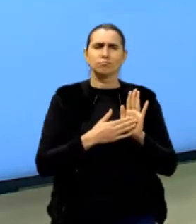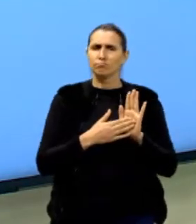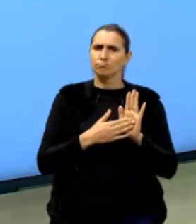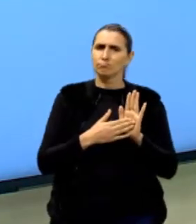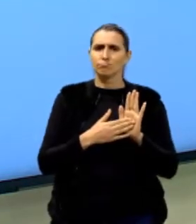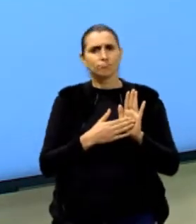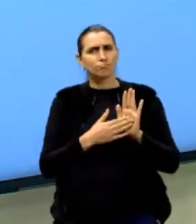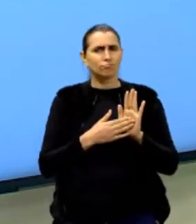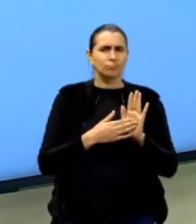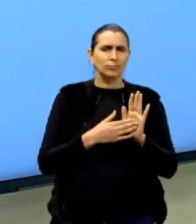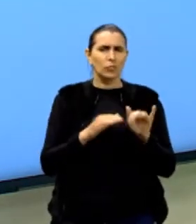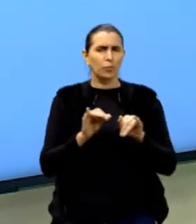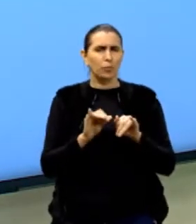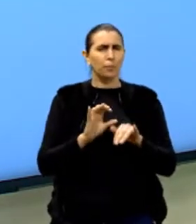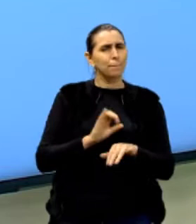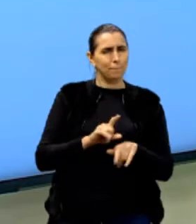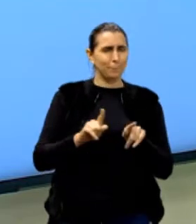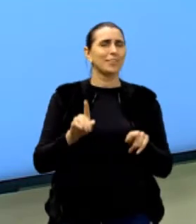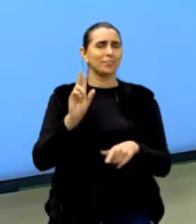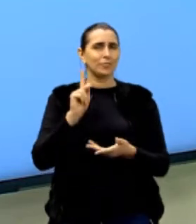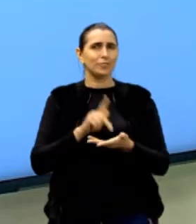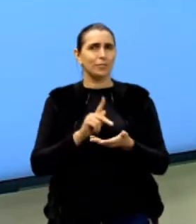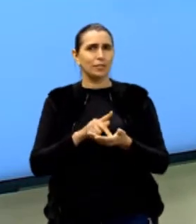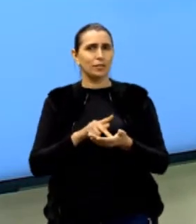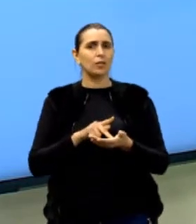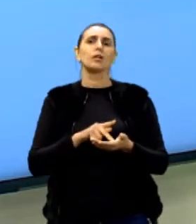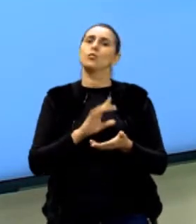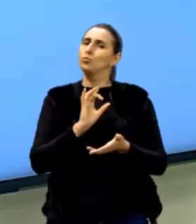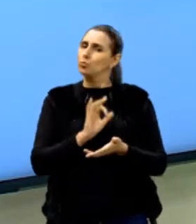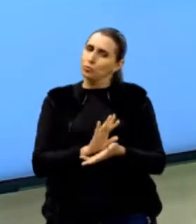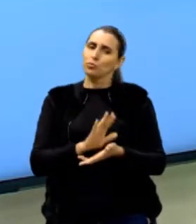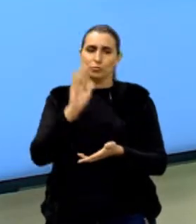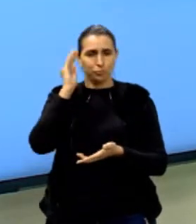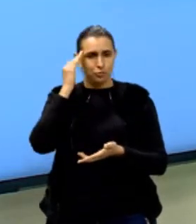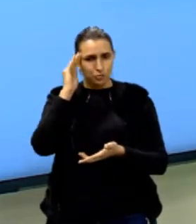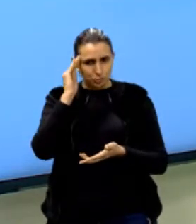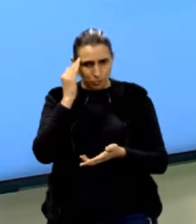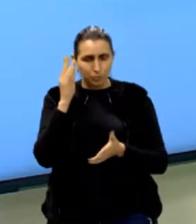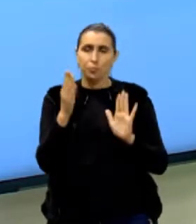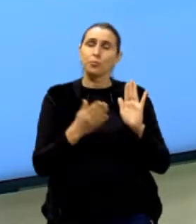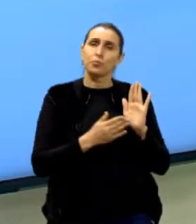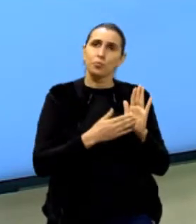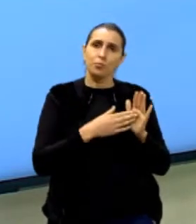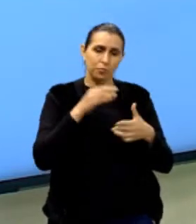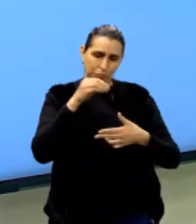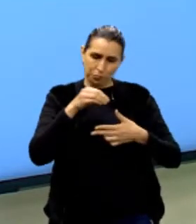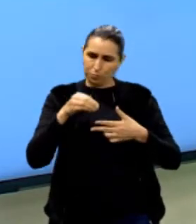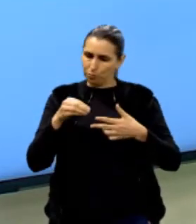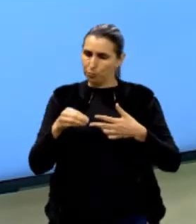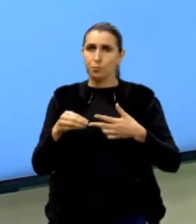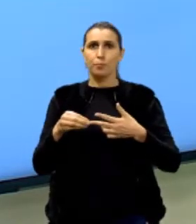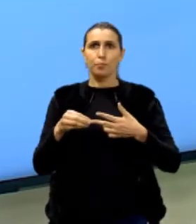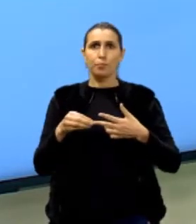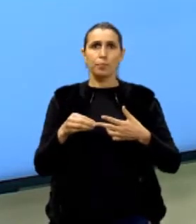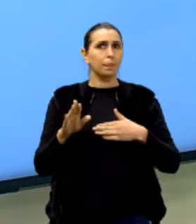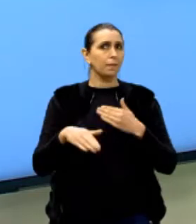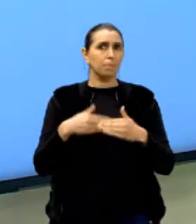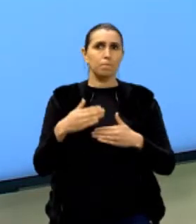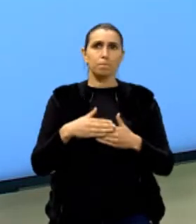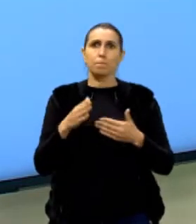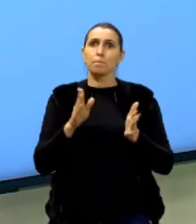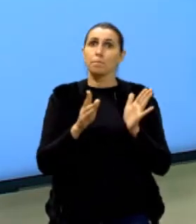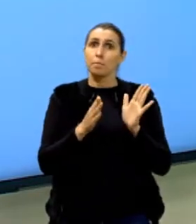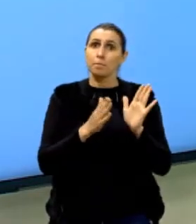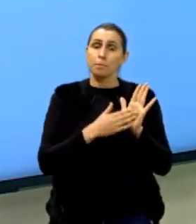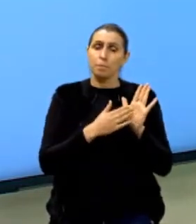besta isso que eu falei, mas é somente assim que nós vamos entender a proposta, tá? Toda a proposta do Enem,